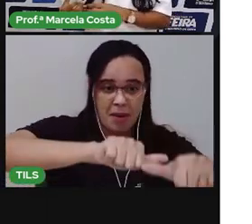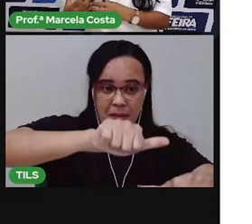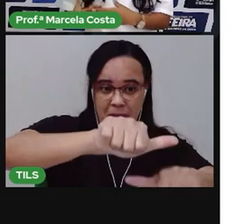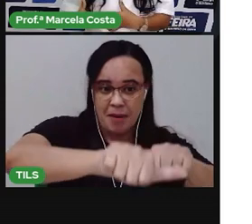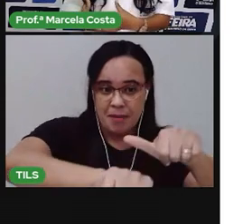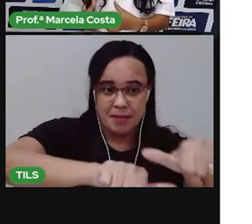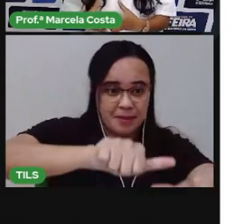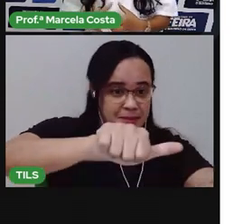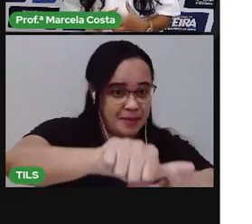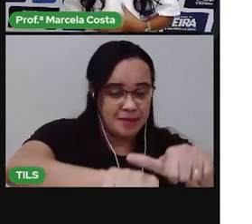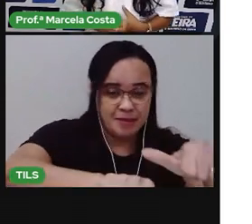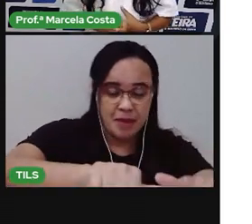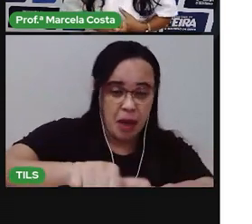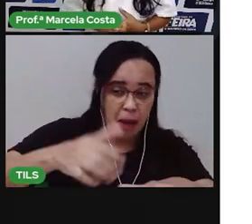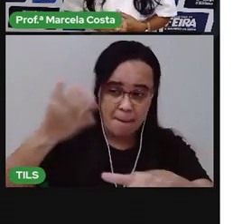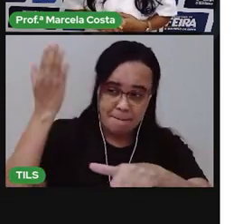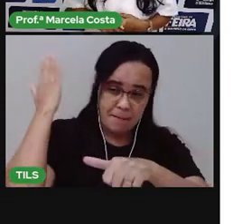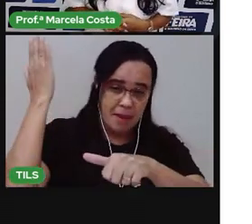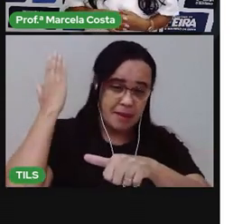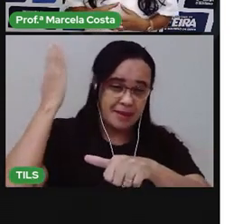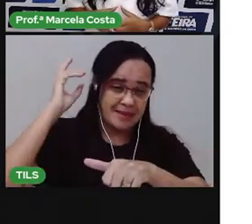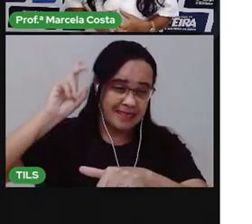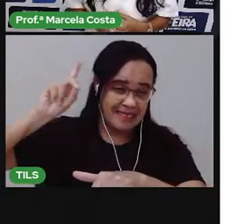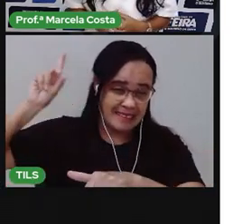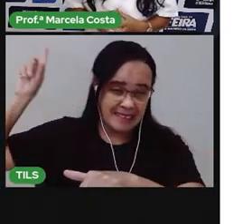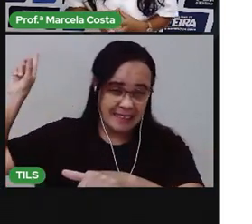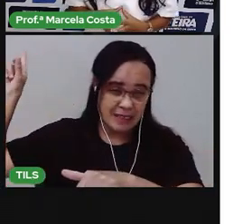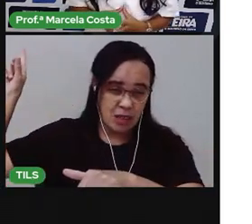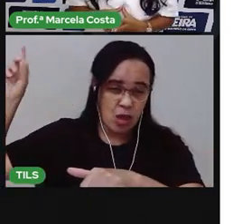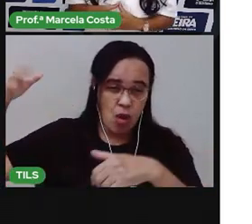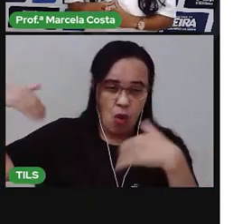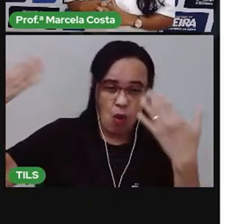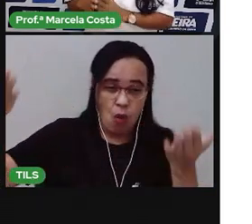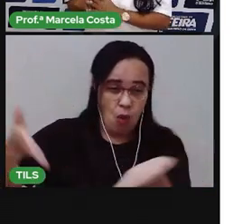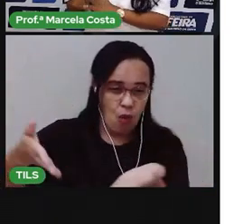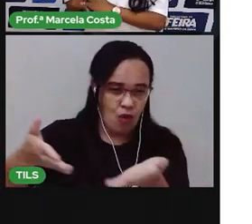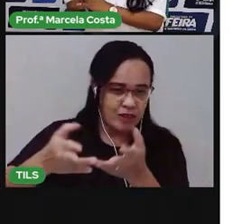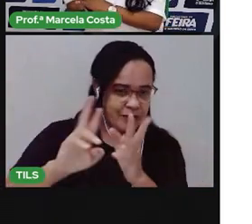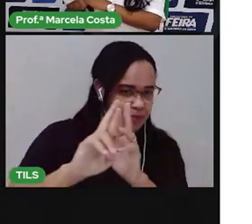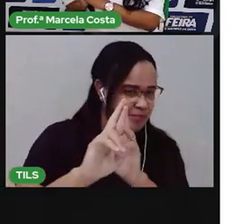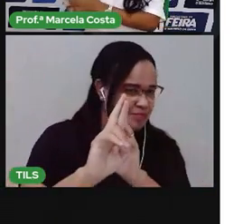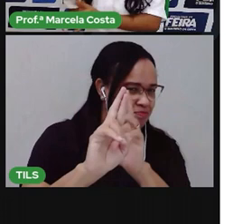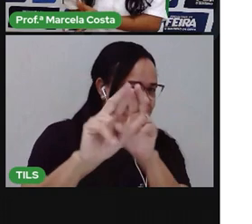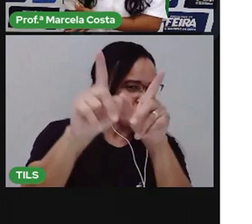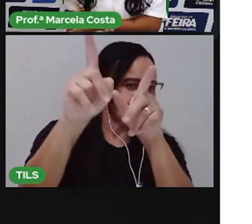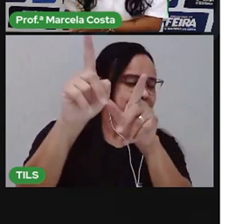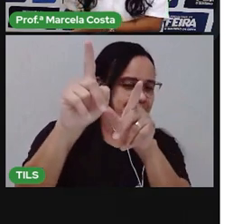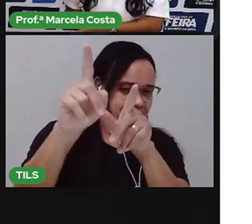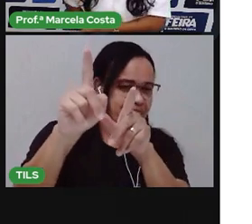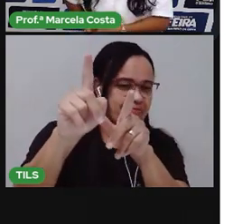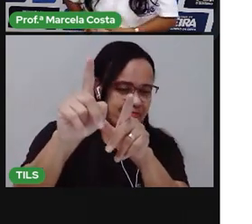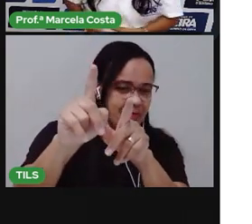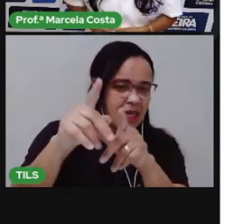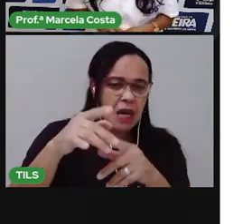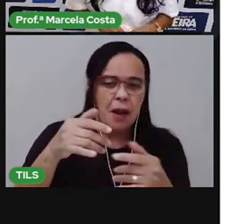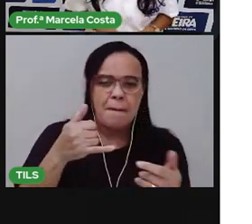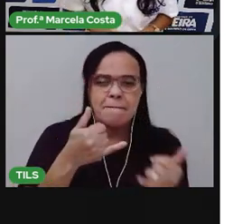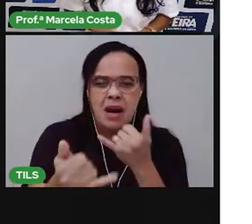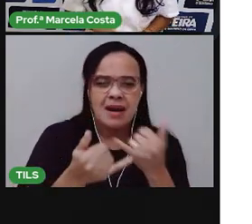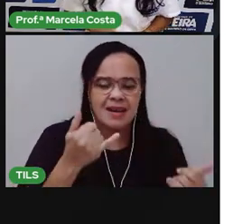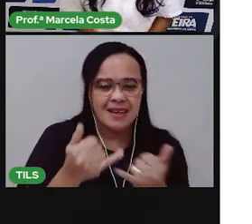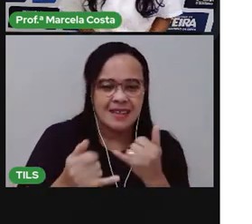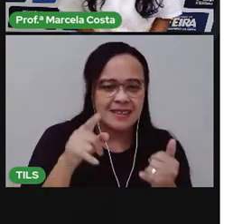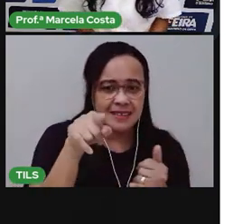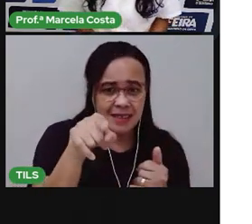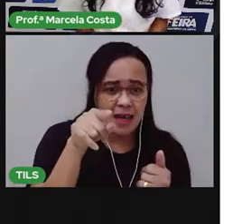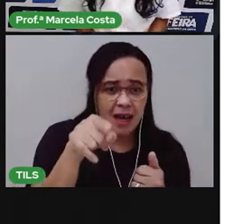Hoje ele já tem um outro formato. Você pode encontrar ele com o Blade Blade, aquele brinquedo que eu sei que